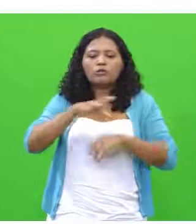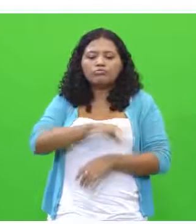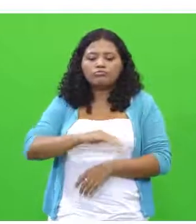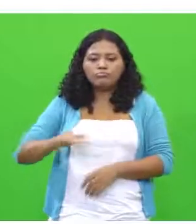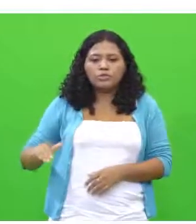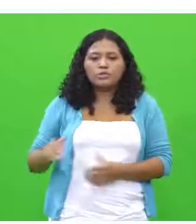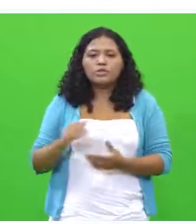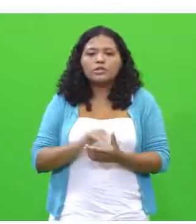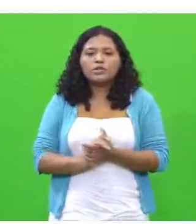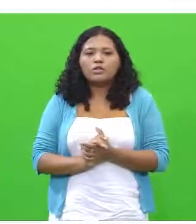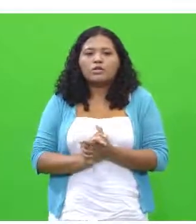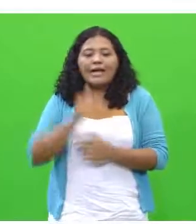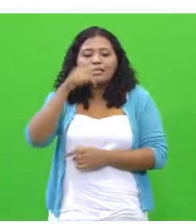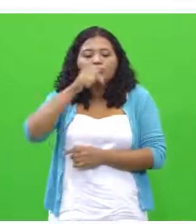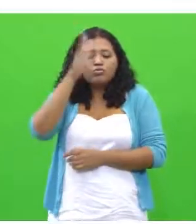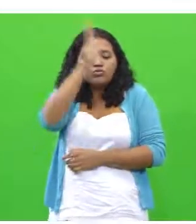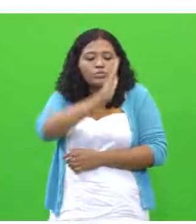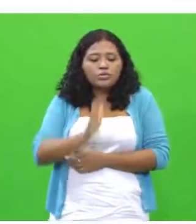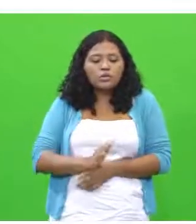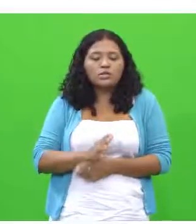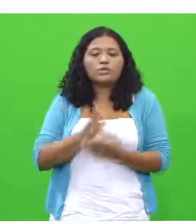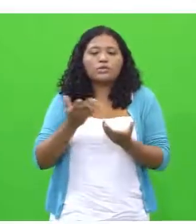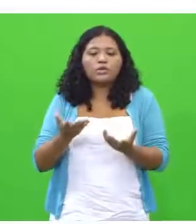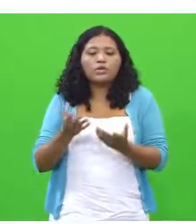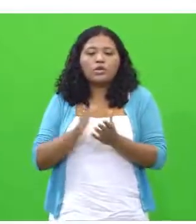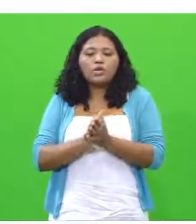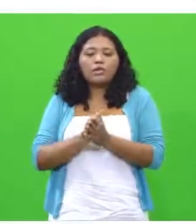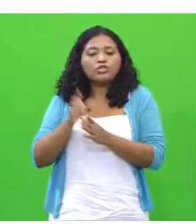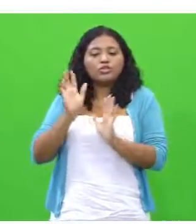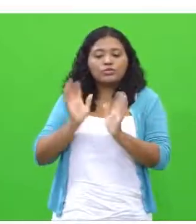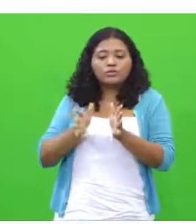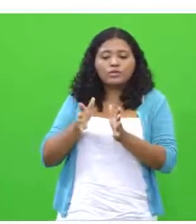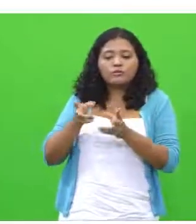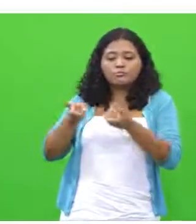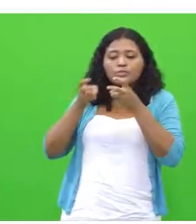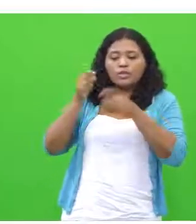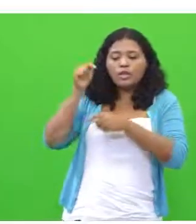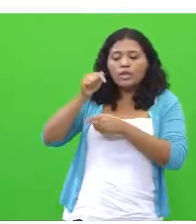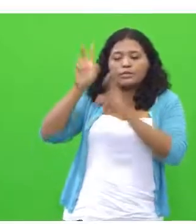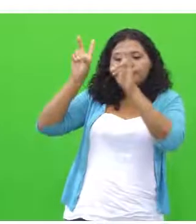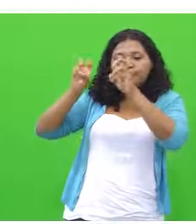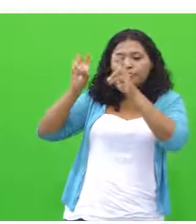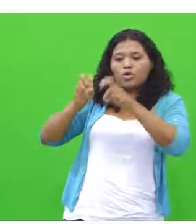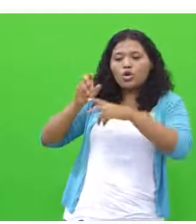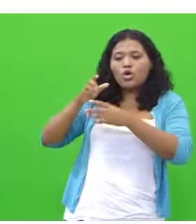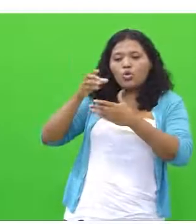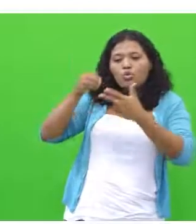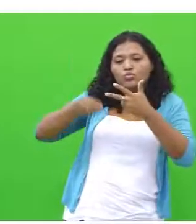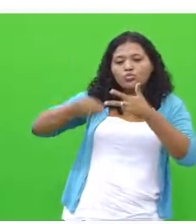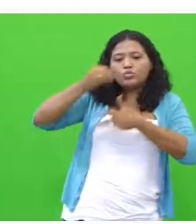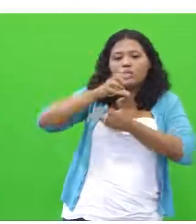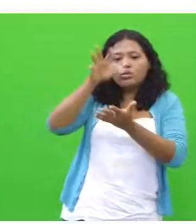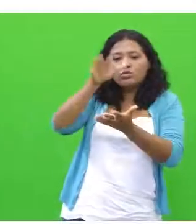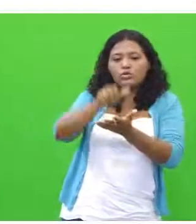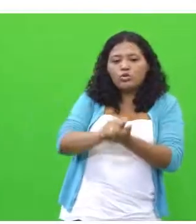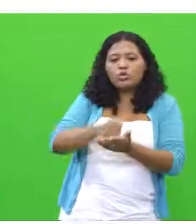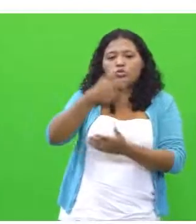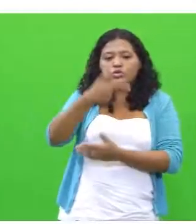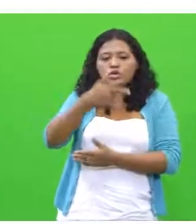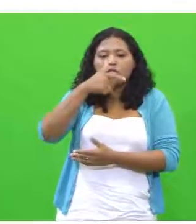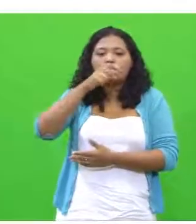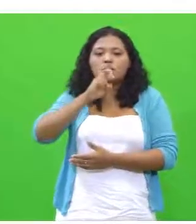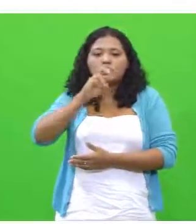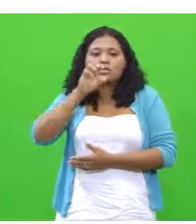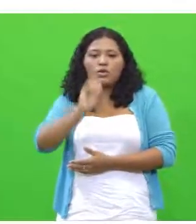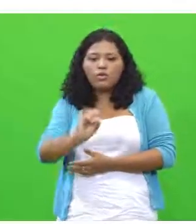Brasil. Com certeza, nesse aspecto, os candidatos, 250 candidatos que